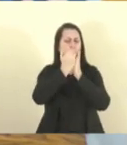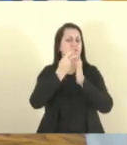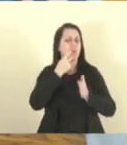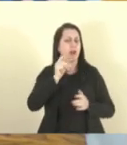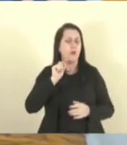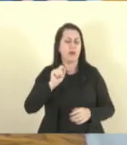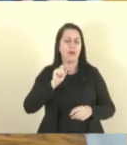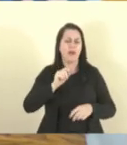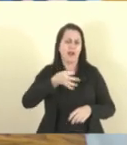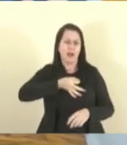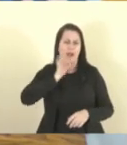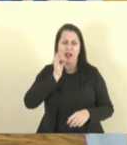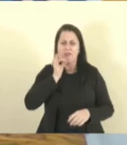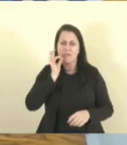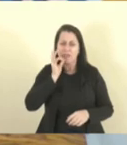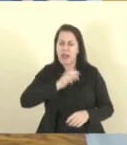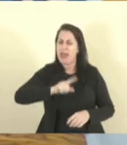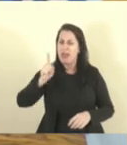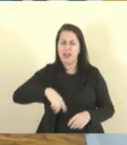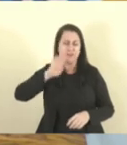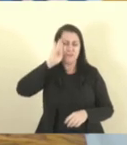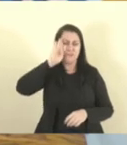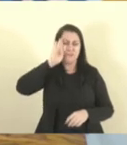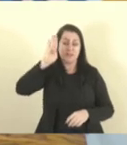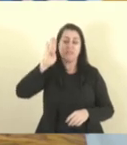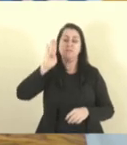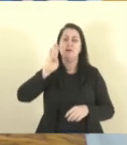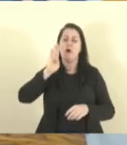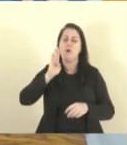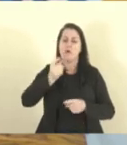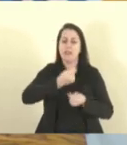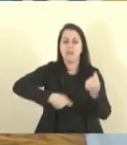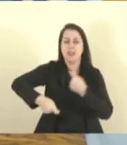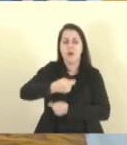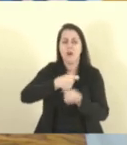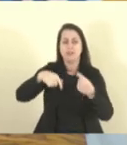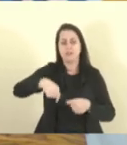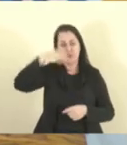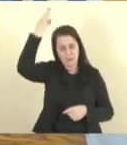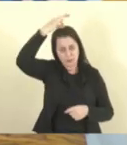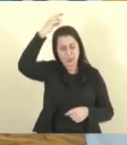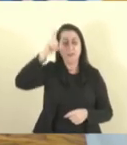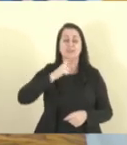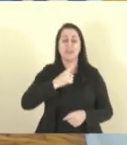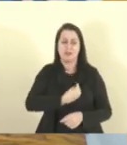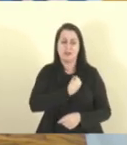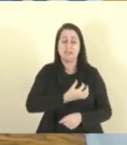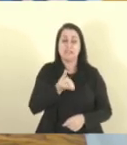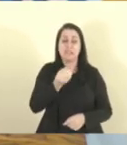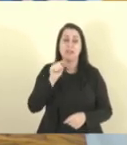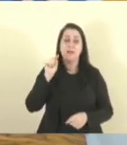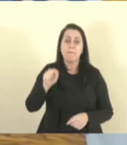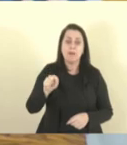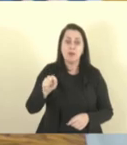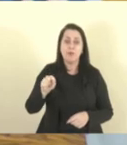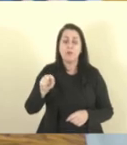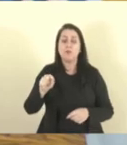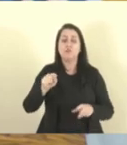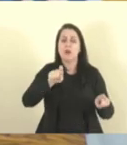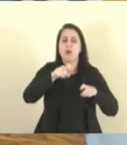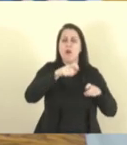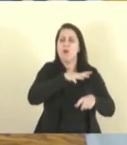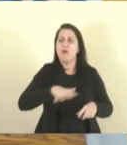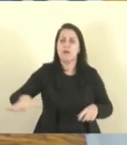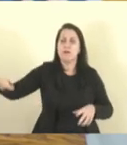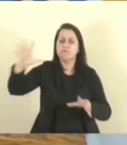é a espinha dorsal de nosso agronegócio, presente em 60 mil das 90 mil propriedades